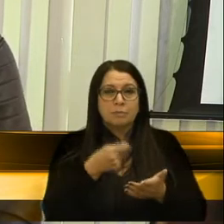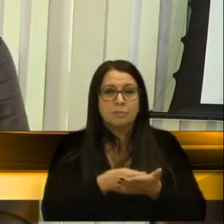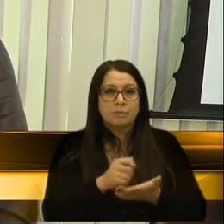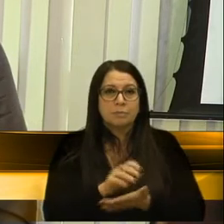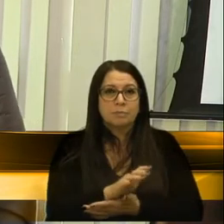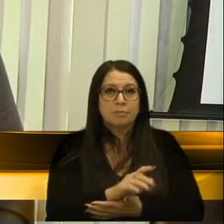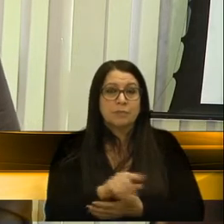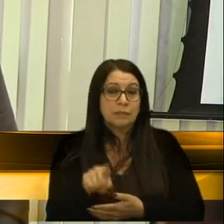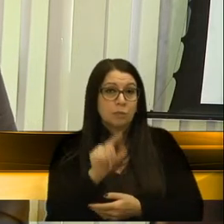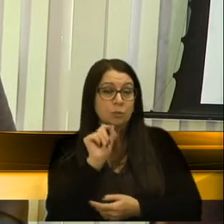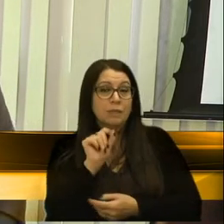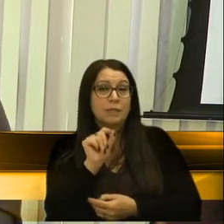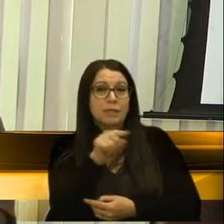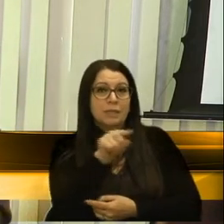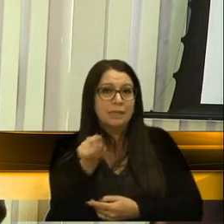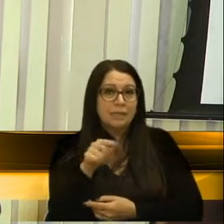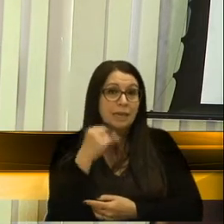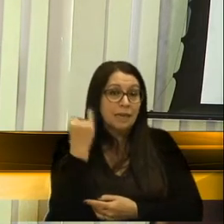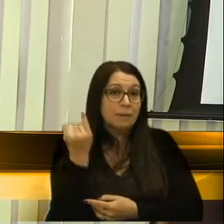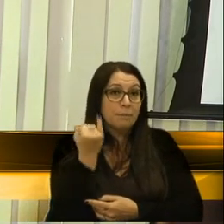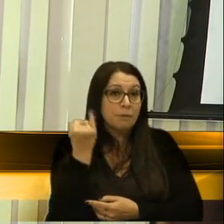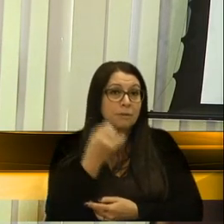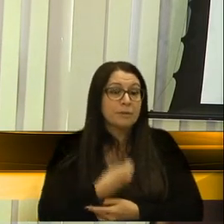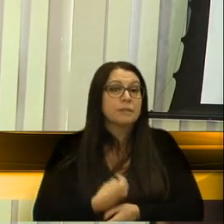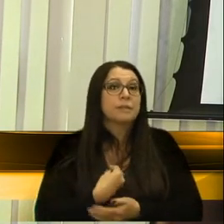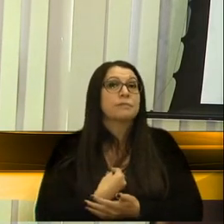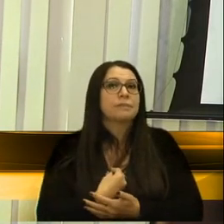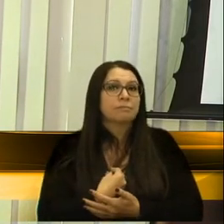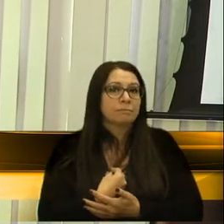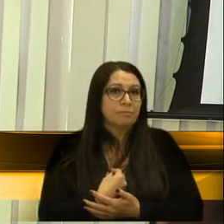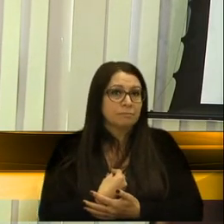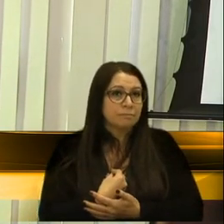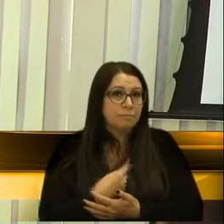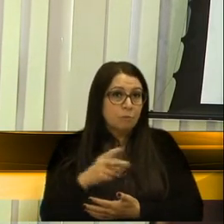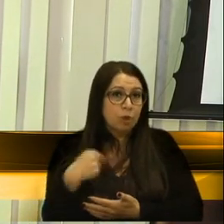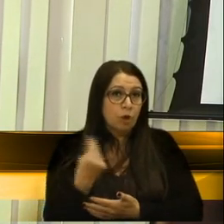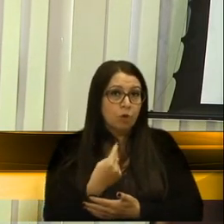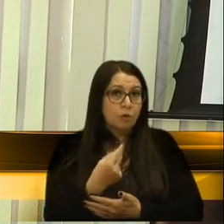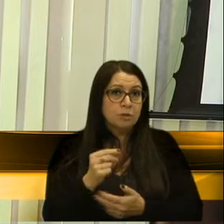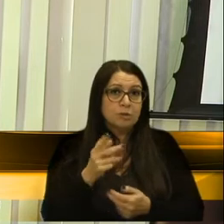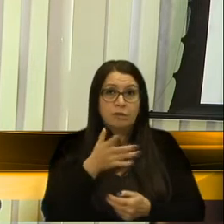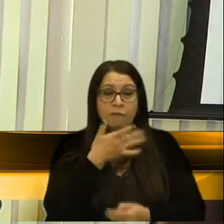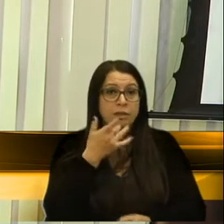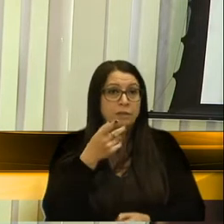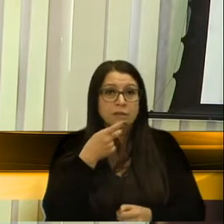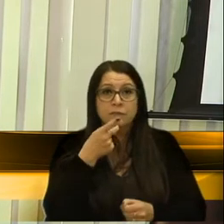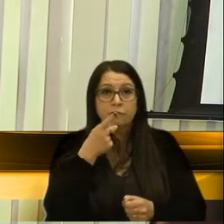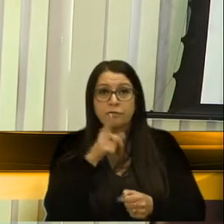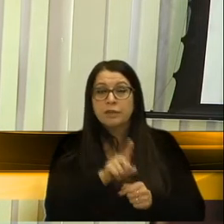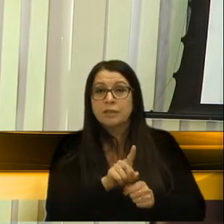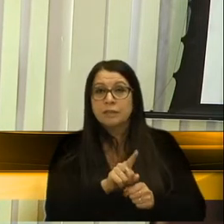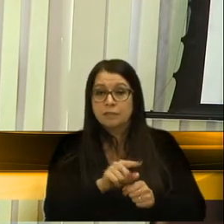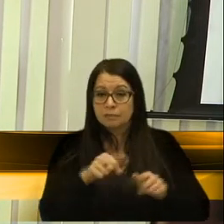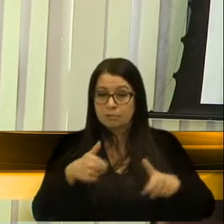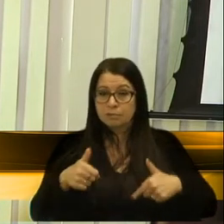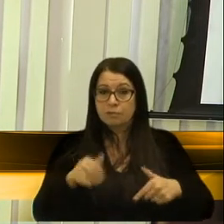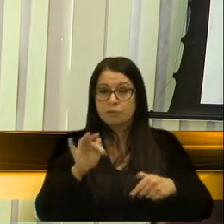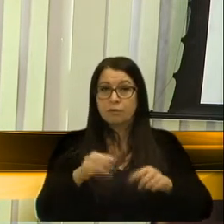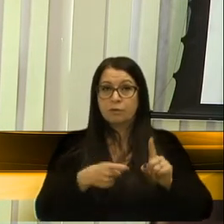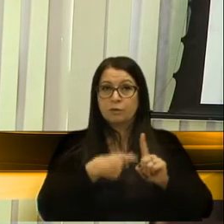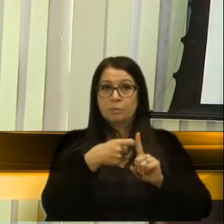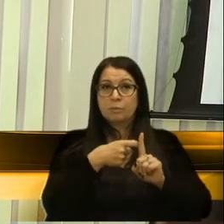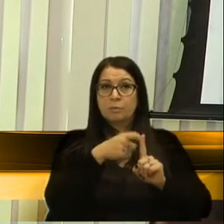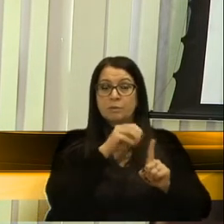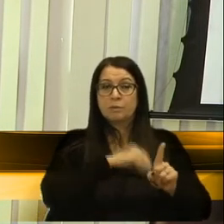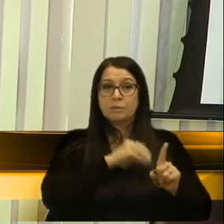possível. que é essencial na vida? Para nós é fácil falar, para quem está empregado, chega no final do mês, tem o seu